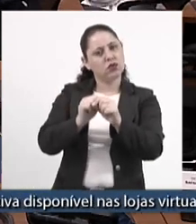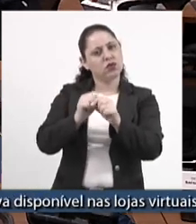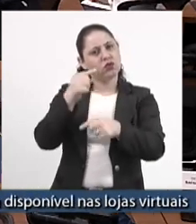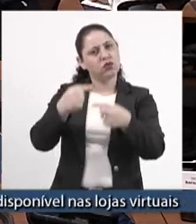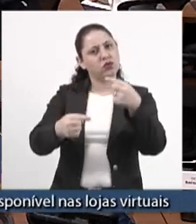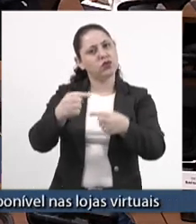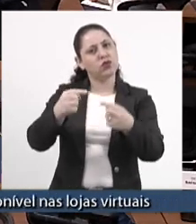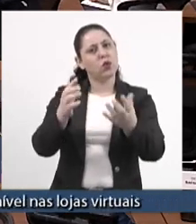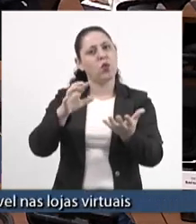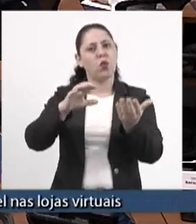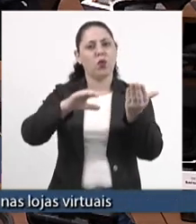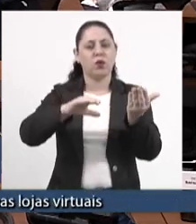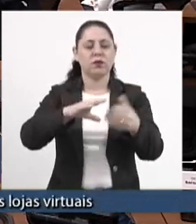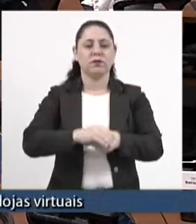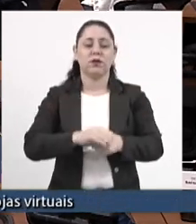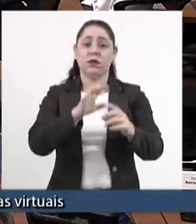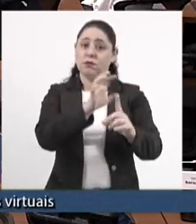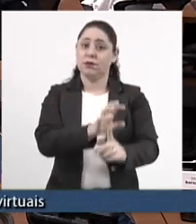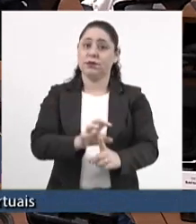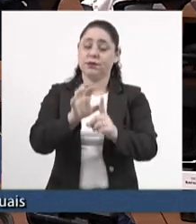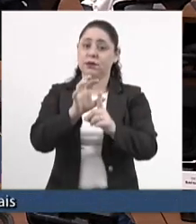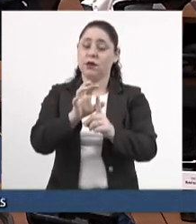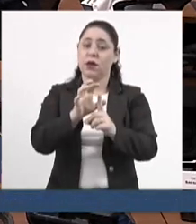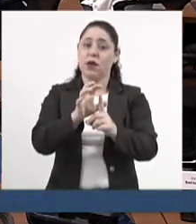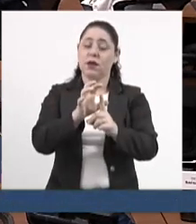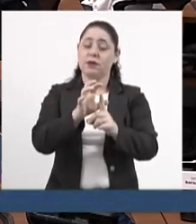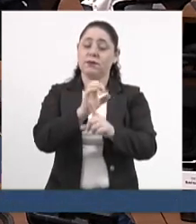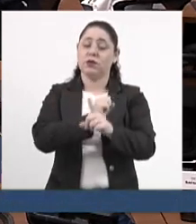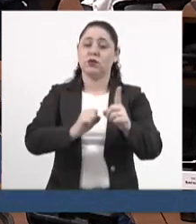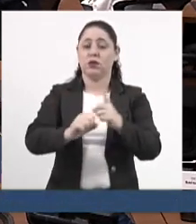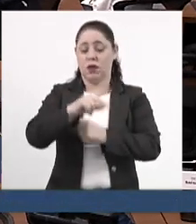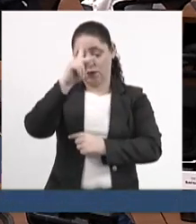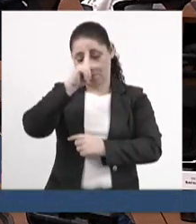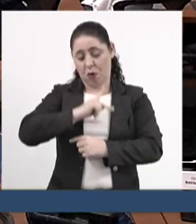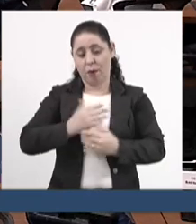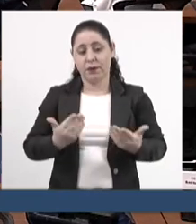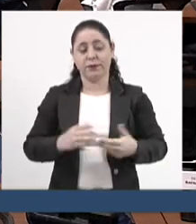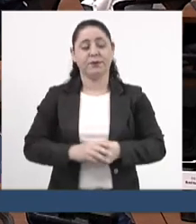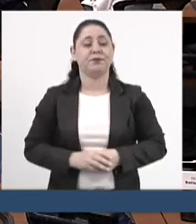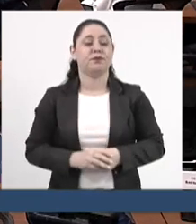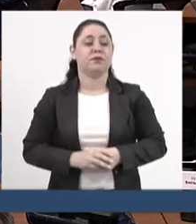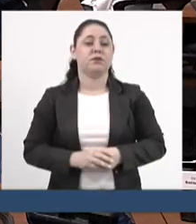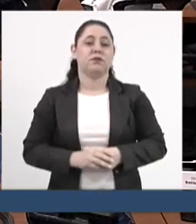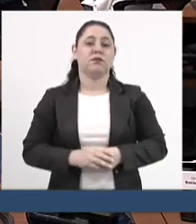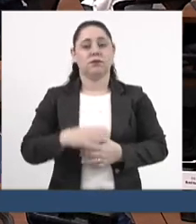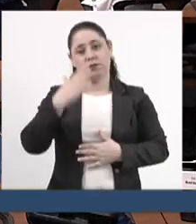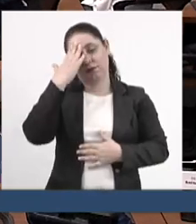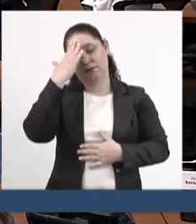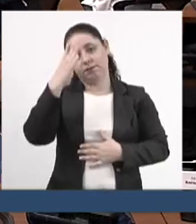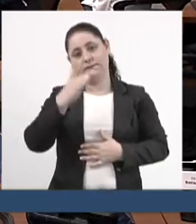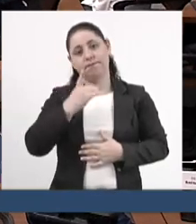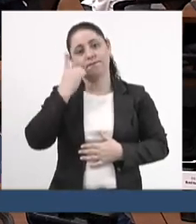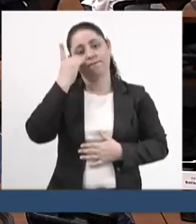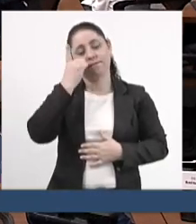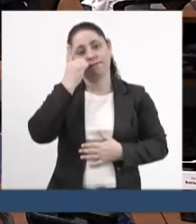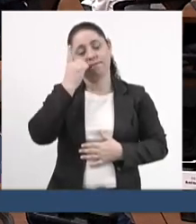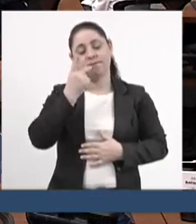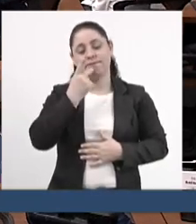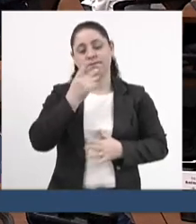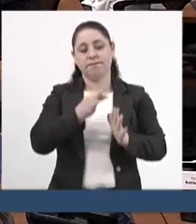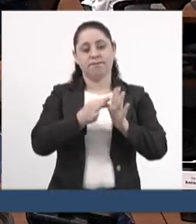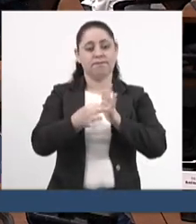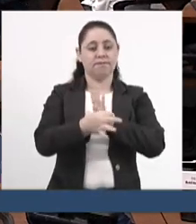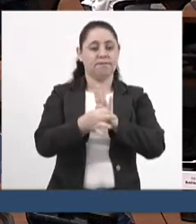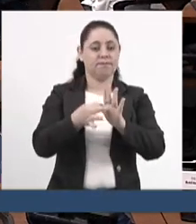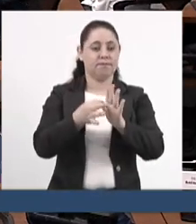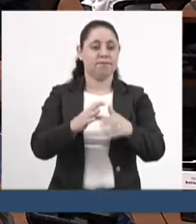discutido no Congresso e os impactos que geram para a nossa sociedade. Muito obrigado, deputado, pelas considerações